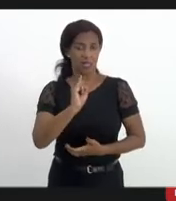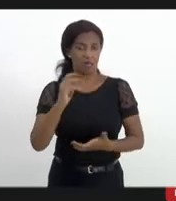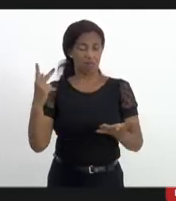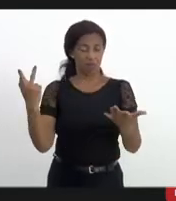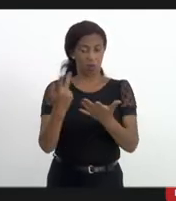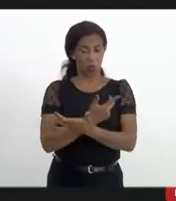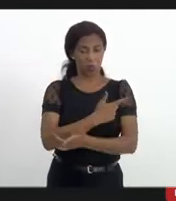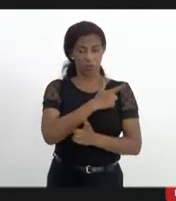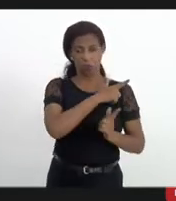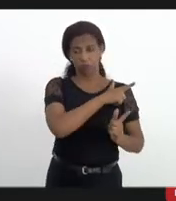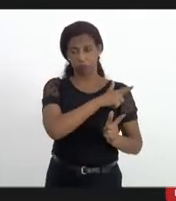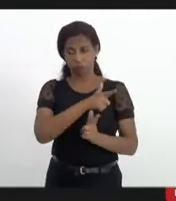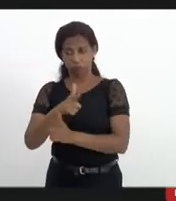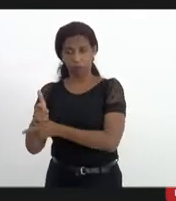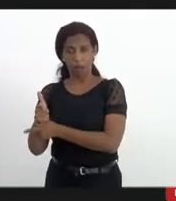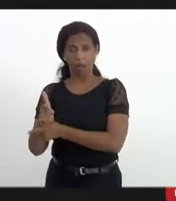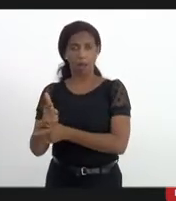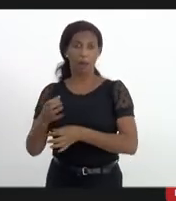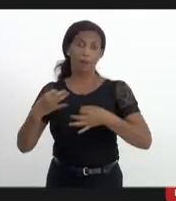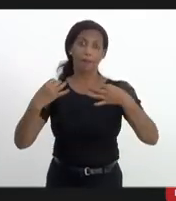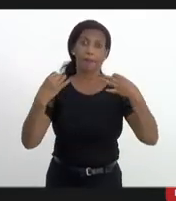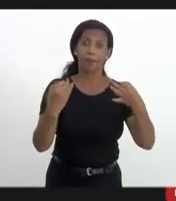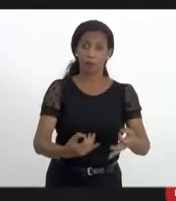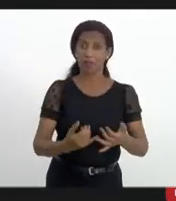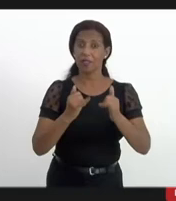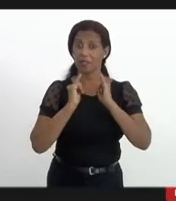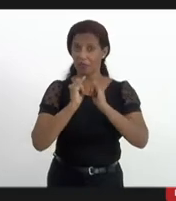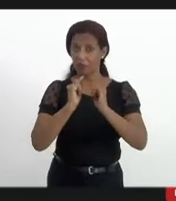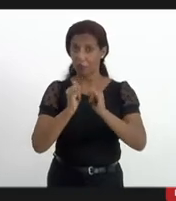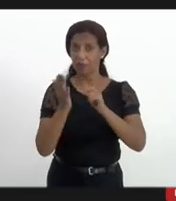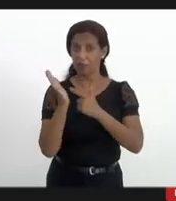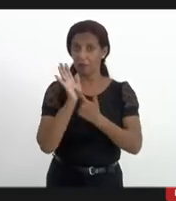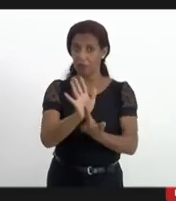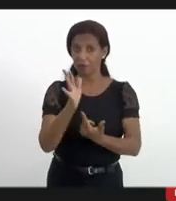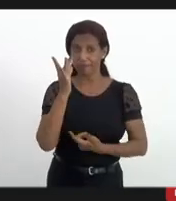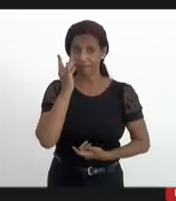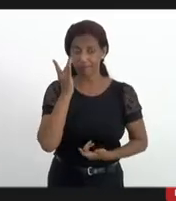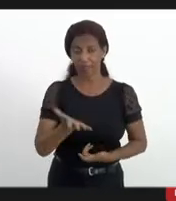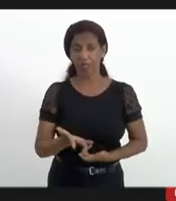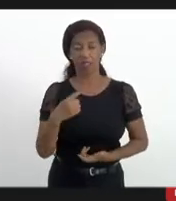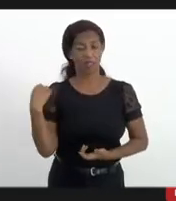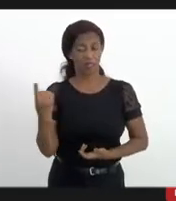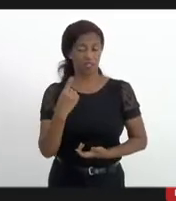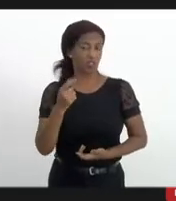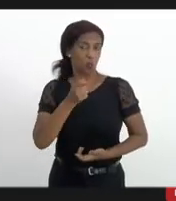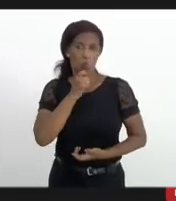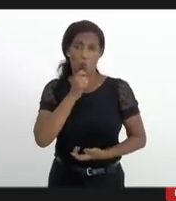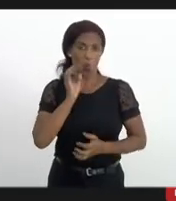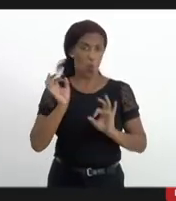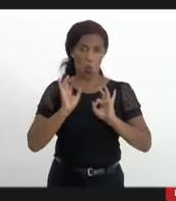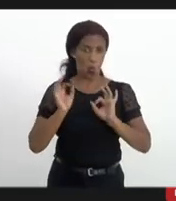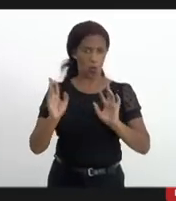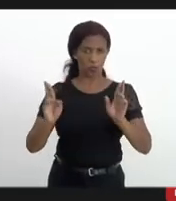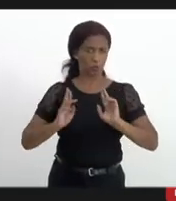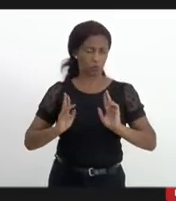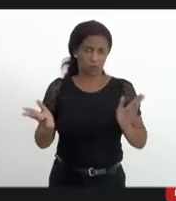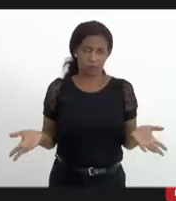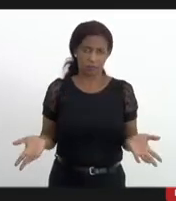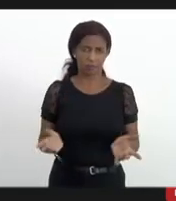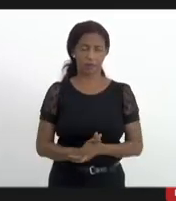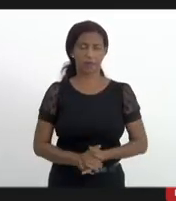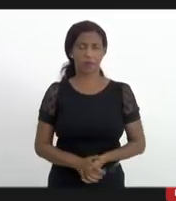execução sumária, por certo, essa informação também já estaria posta. E a gente também não tem isso. Então, assim,